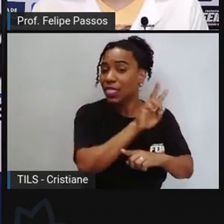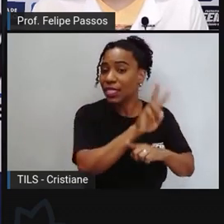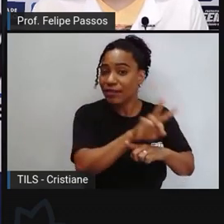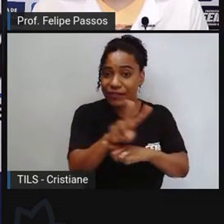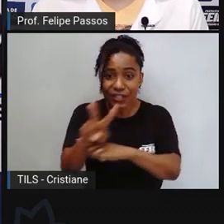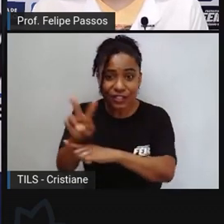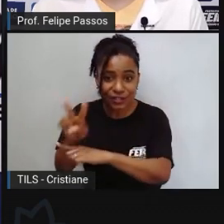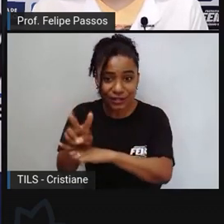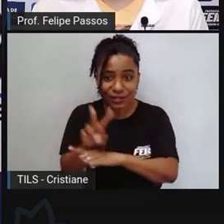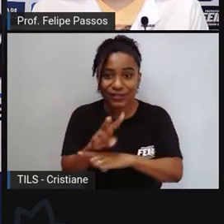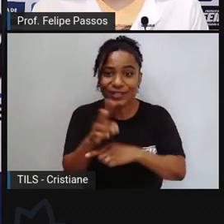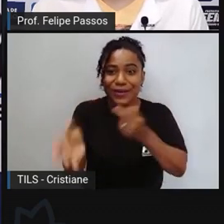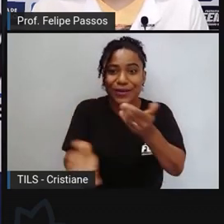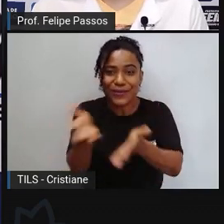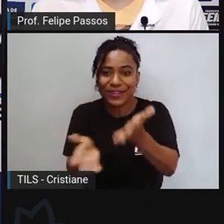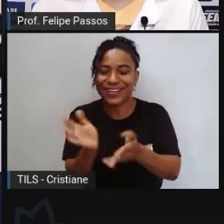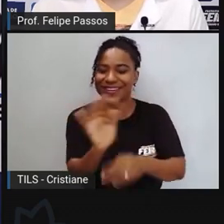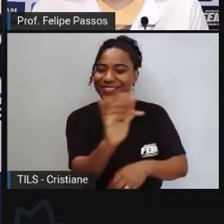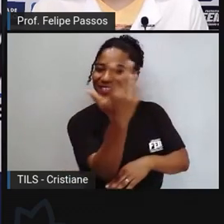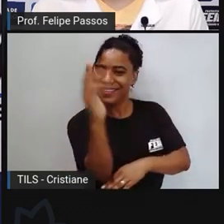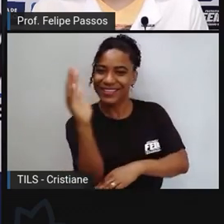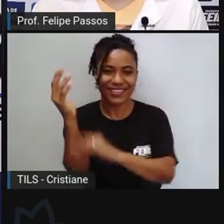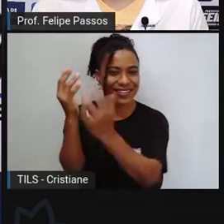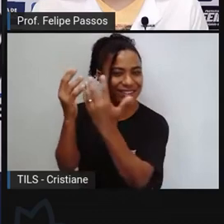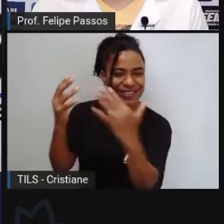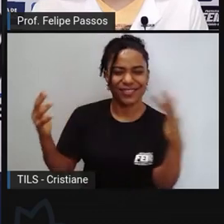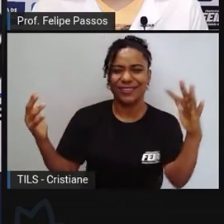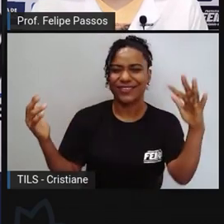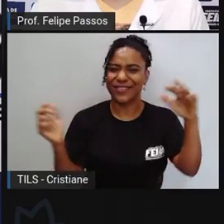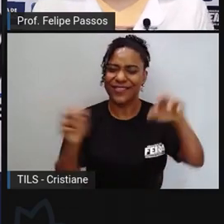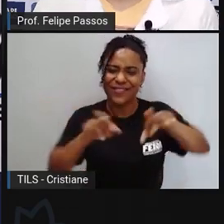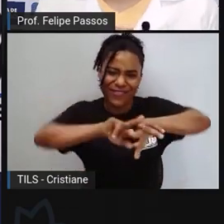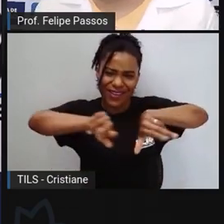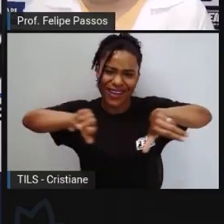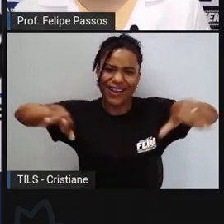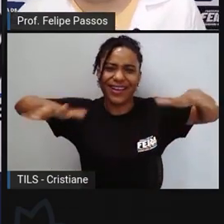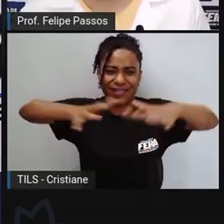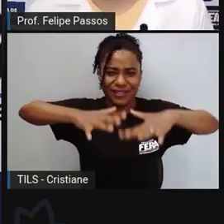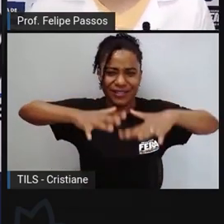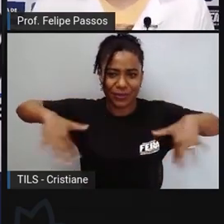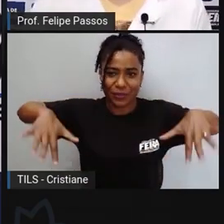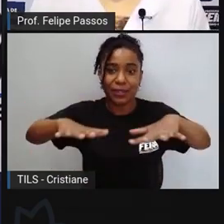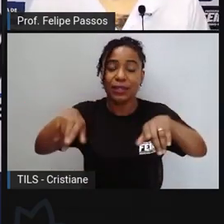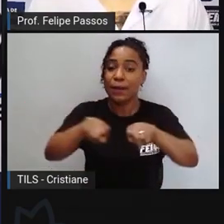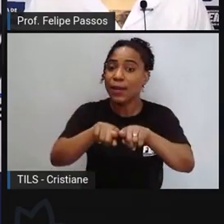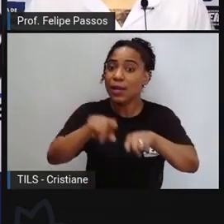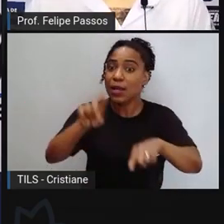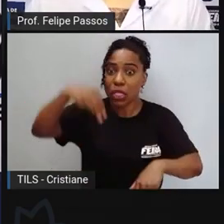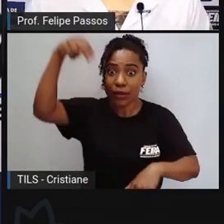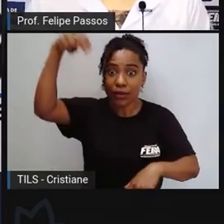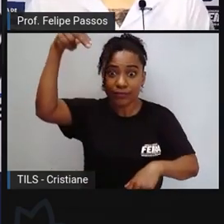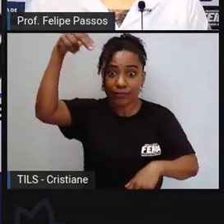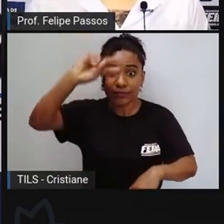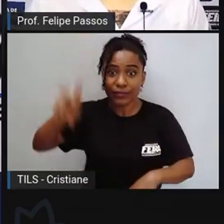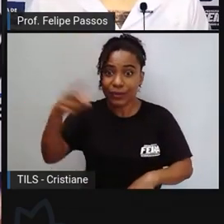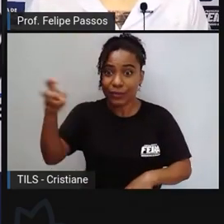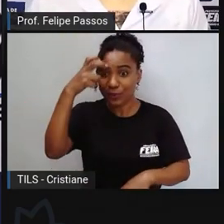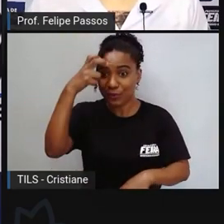preservador da cultura do Nordeste, que fez com que